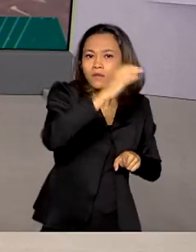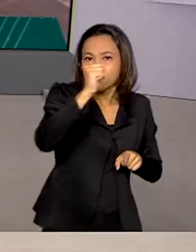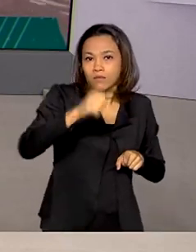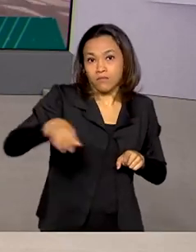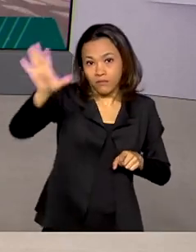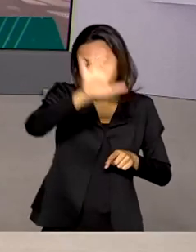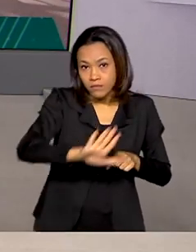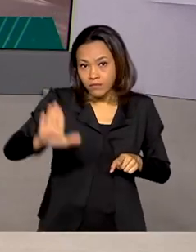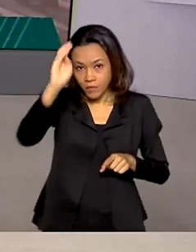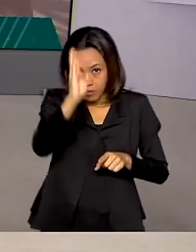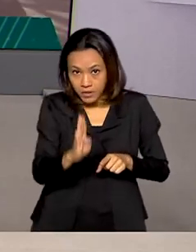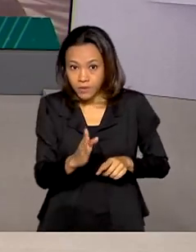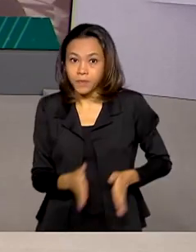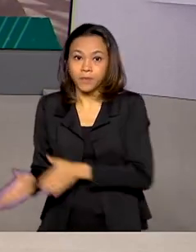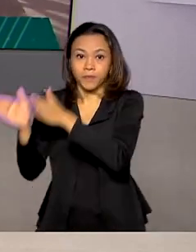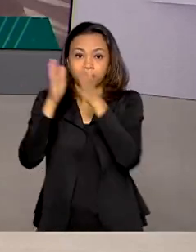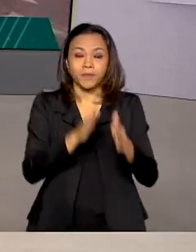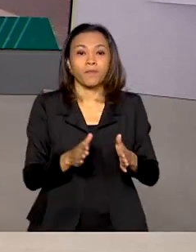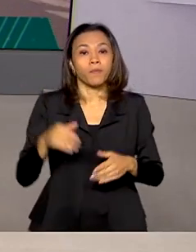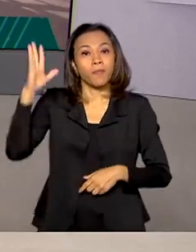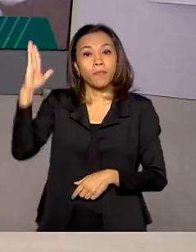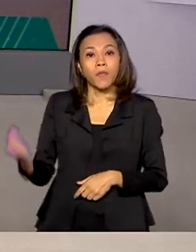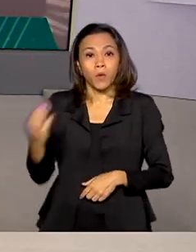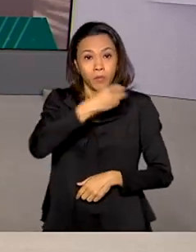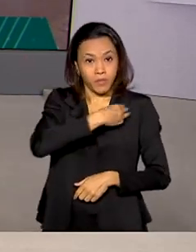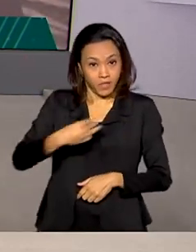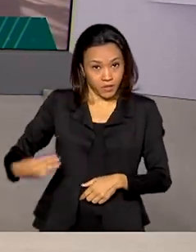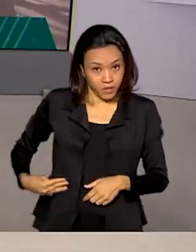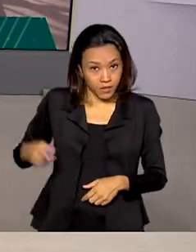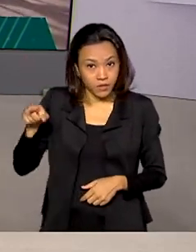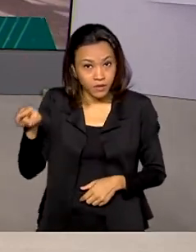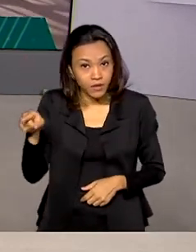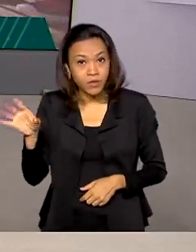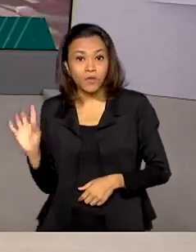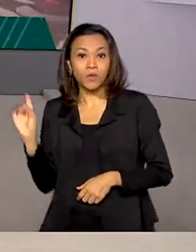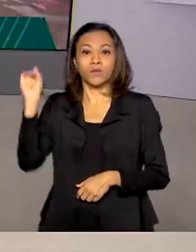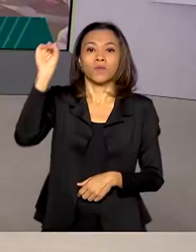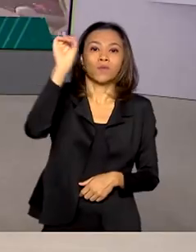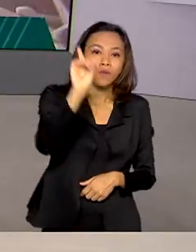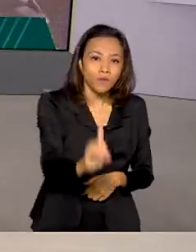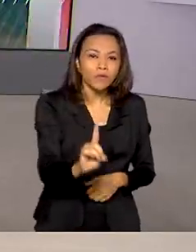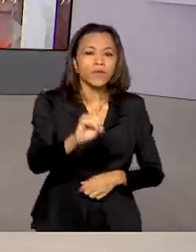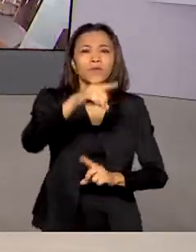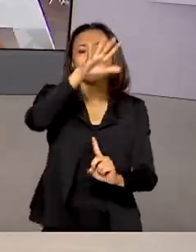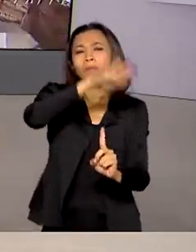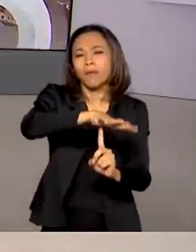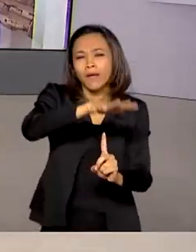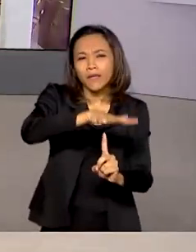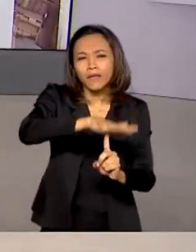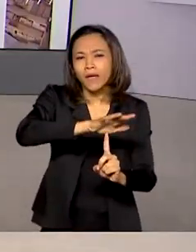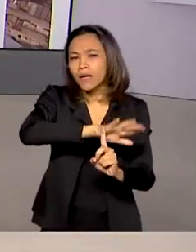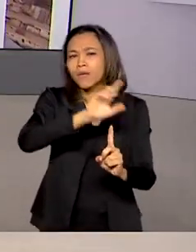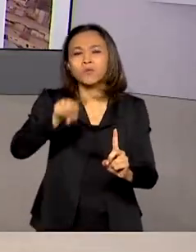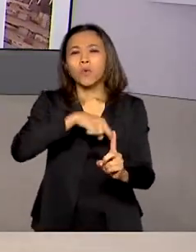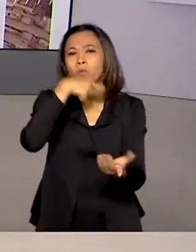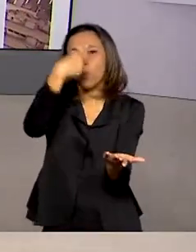O ministro André Mendonça esteve no Paraná para mais uma etapa da agenda Segurança Pública 2021. Neste